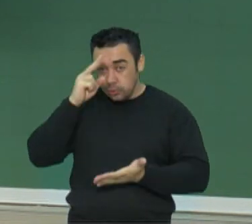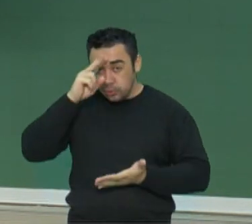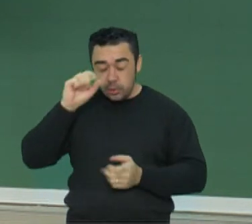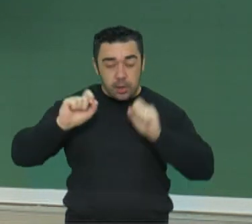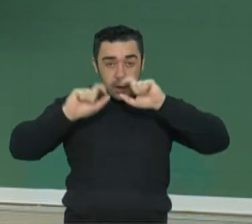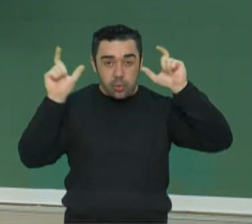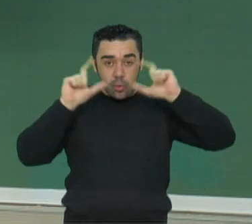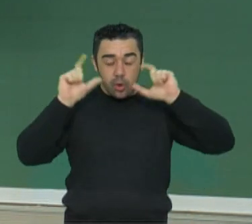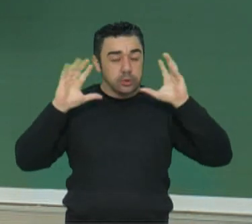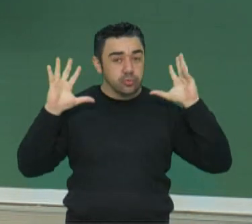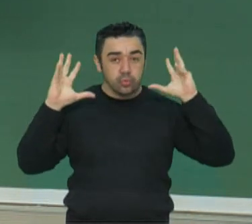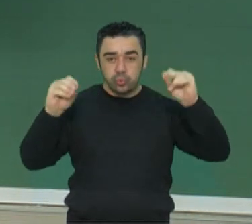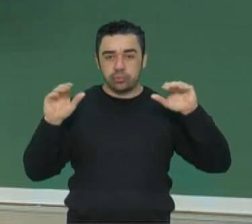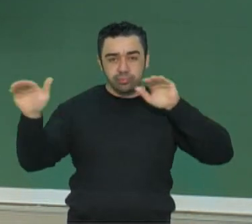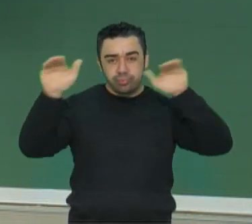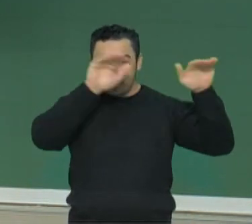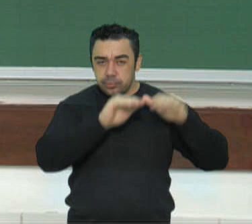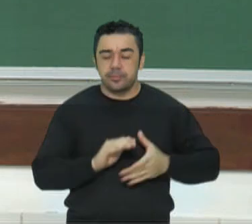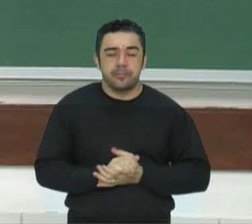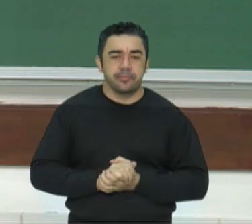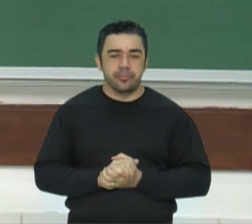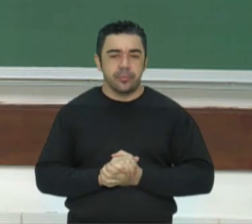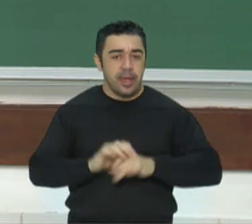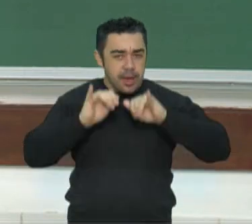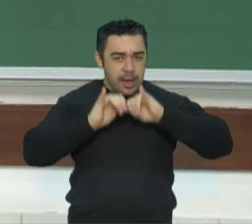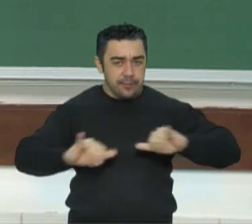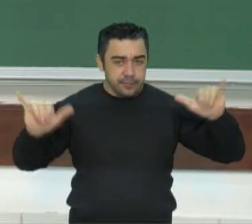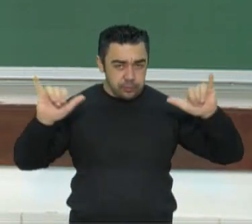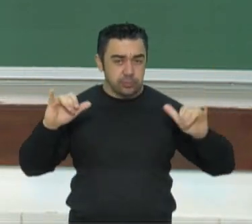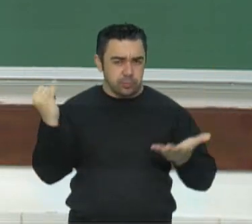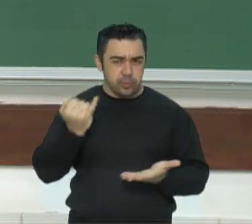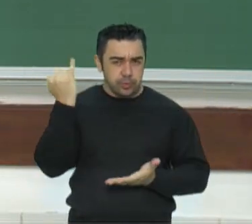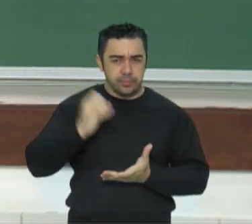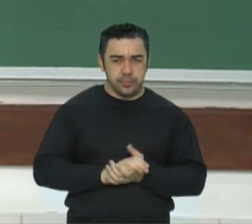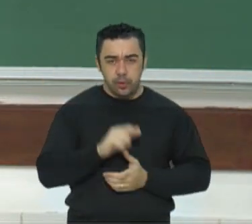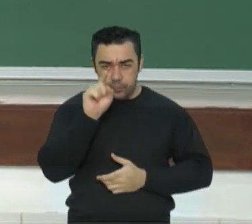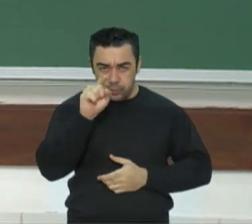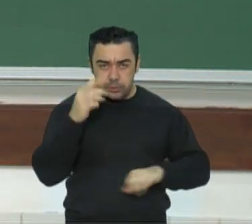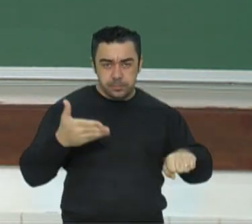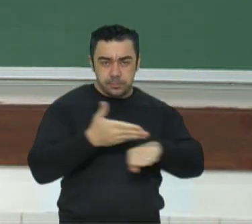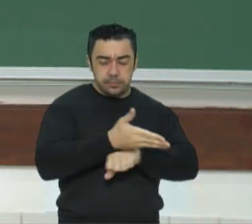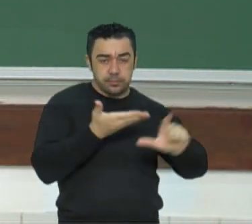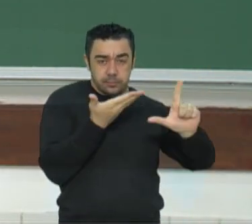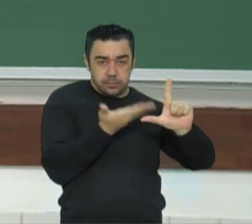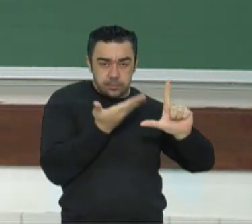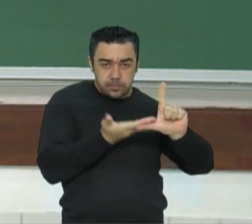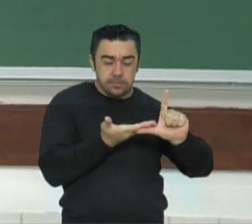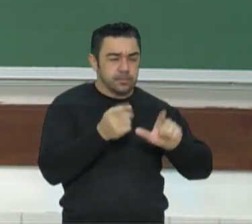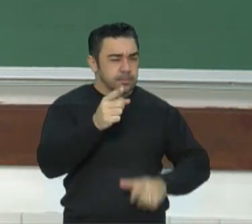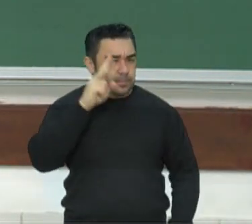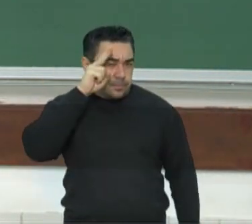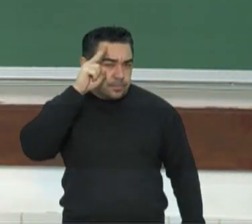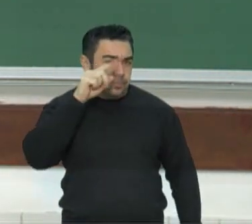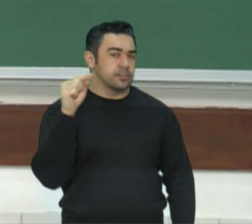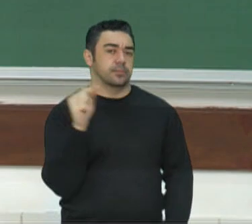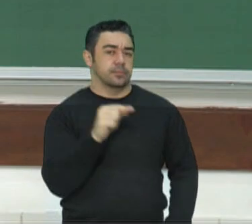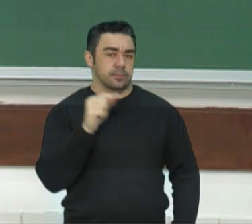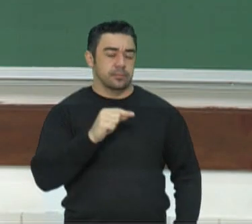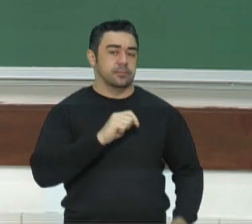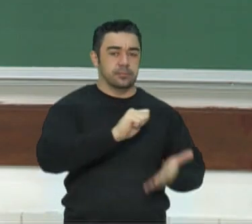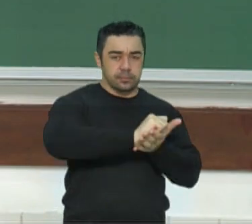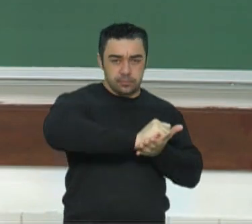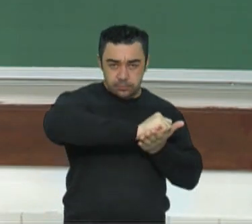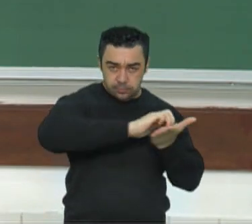Acorda geral a galera. Recados importantes. Você que tem acesso ao Classroom, lembre-se de